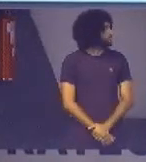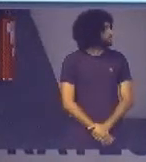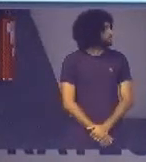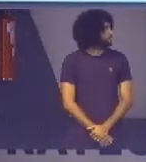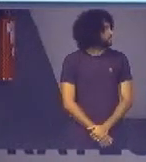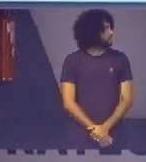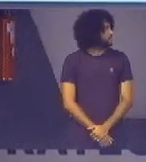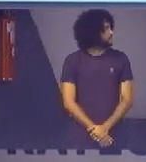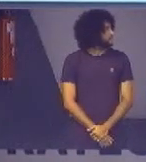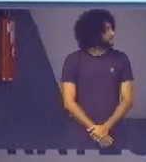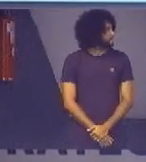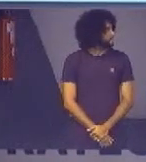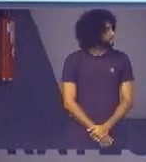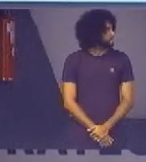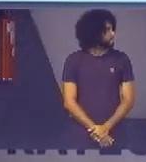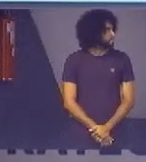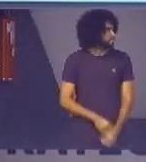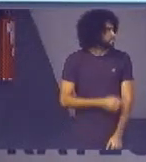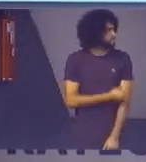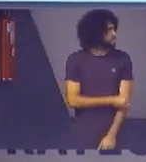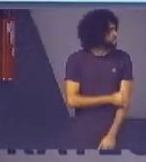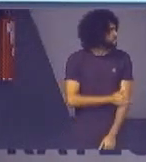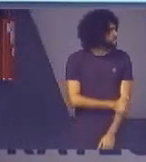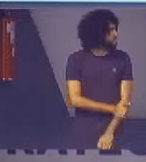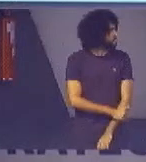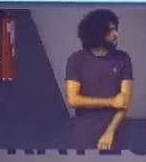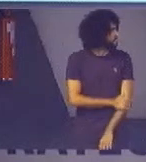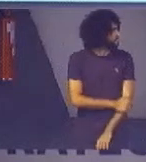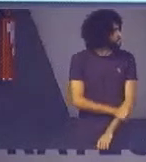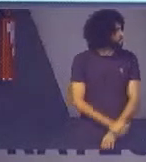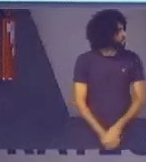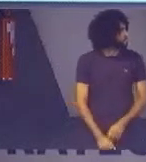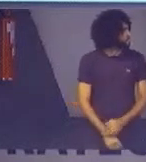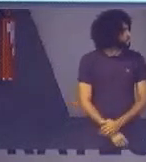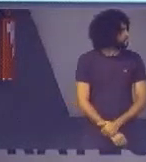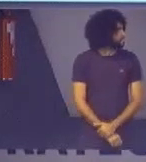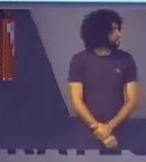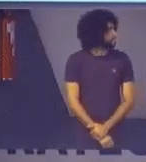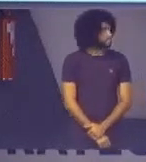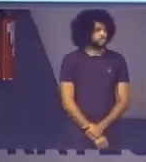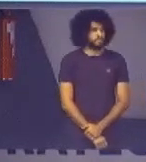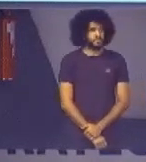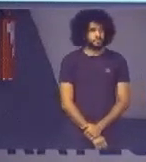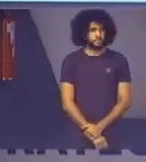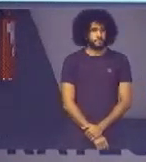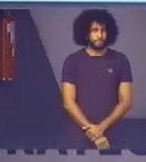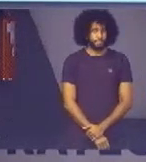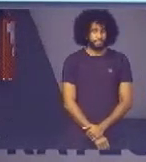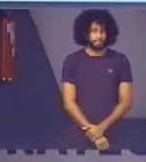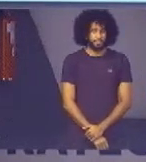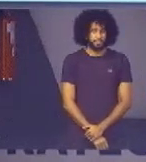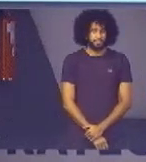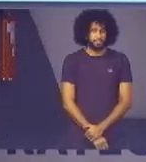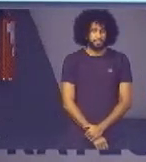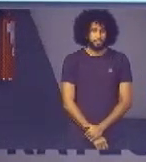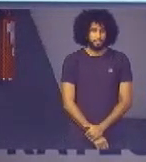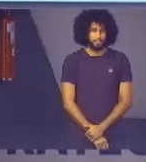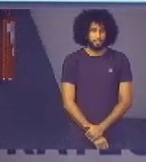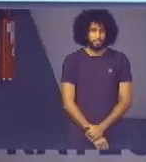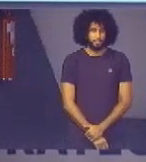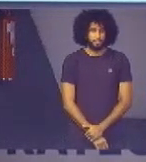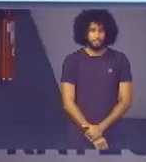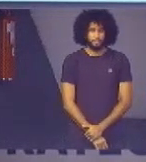encaminhados para uma vaga no mercado de trabalho é a mola propulsora para que eles retornem à sociedade realmente